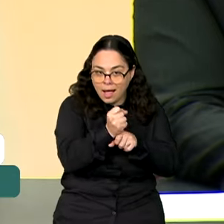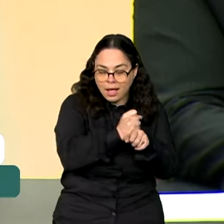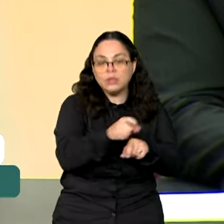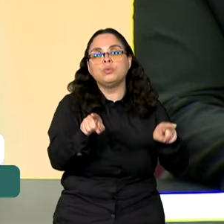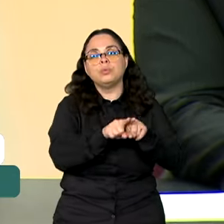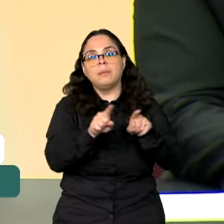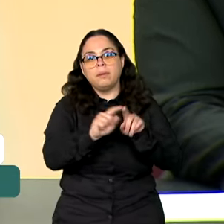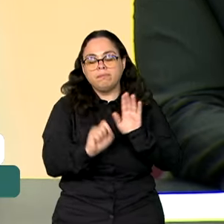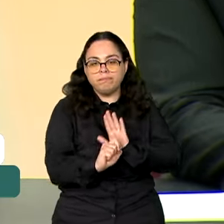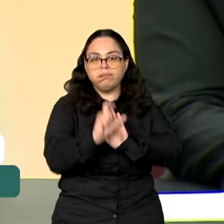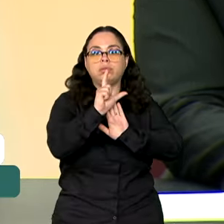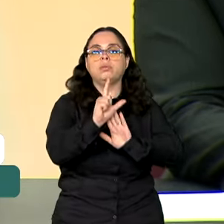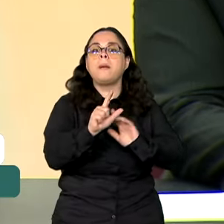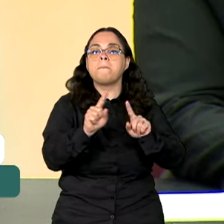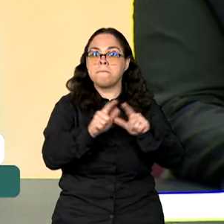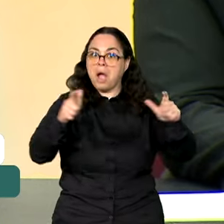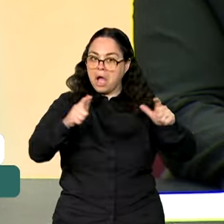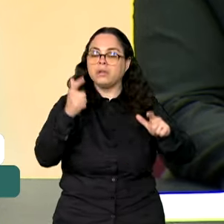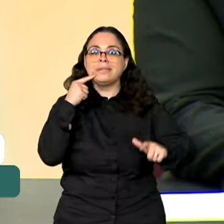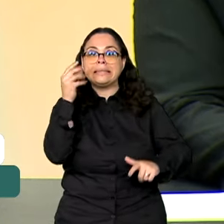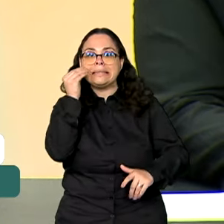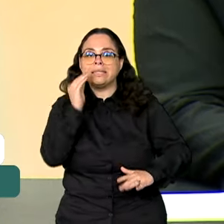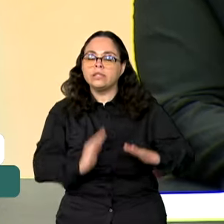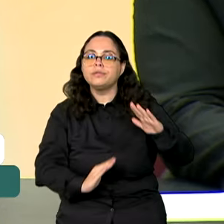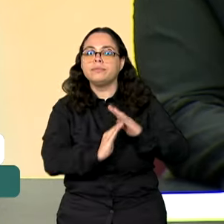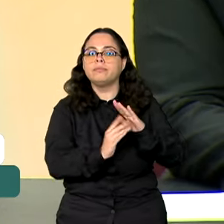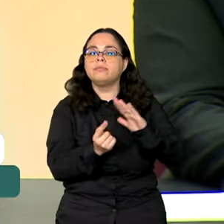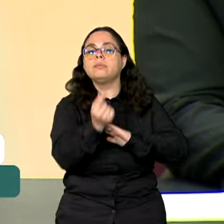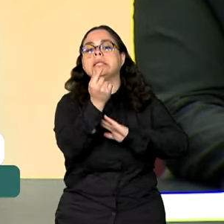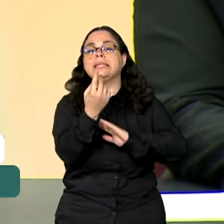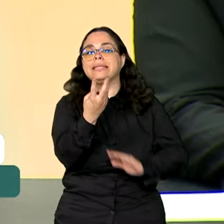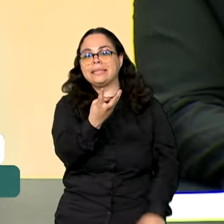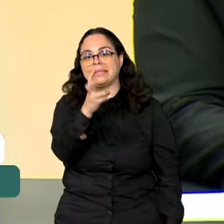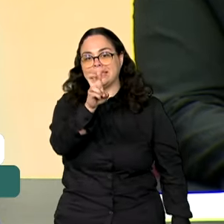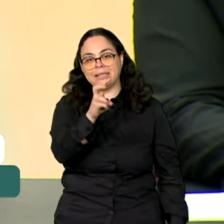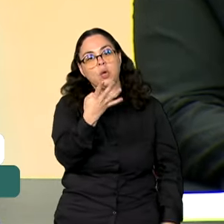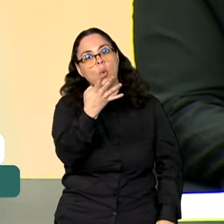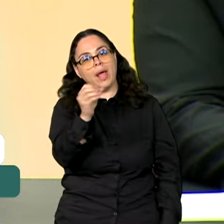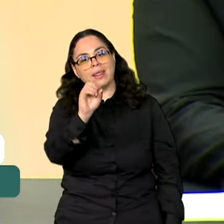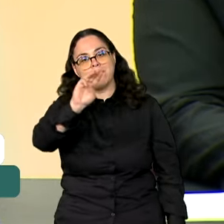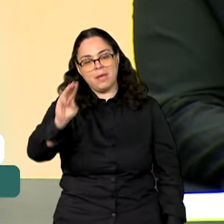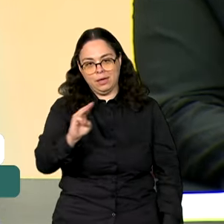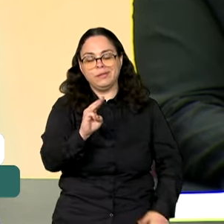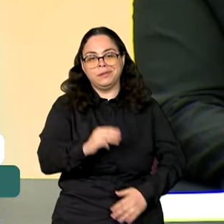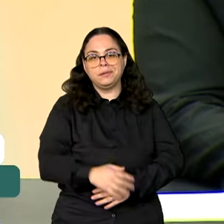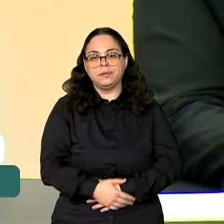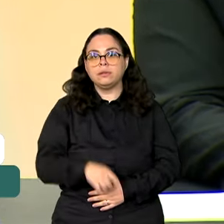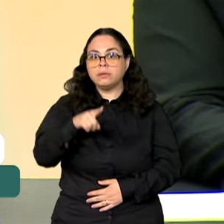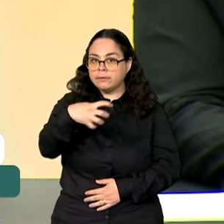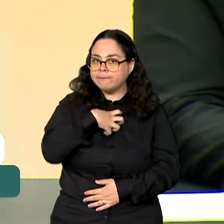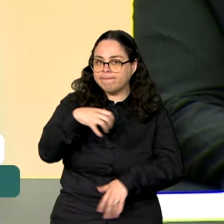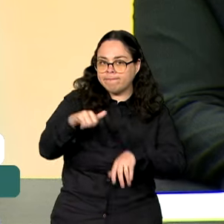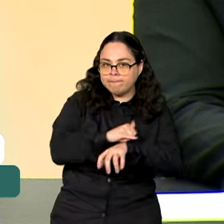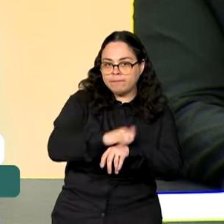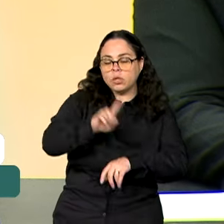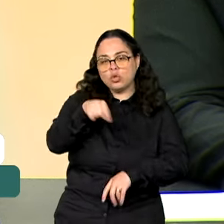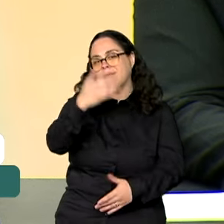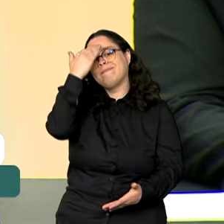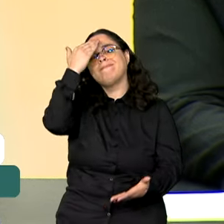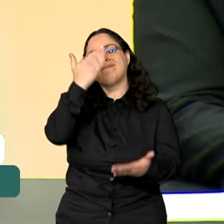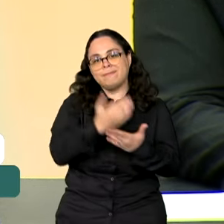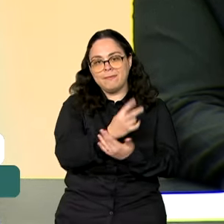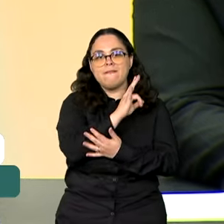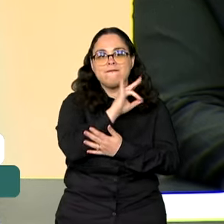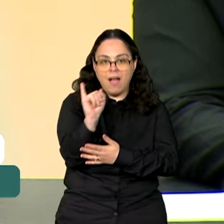que vem vamos aumentar ainda mais. Estamos tentando chegar na ordem de 35 a 40 milhões. É dessa forma que a gente acredita que vai